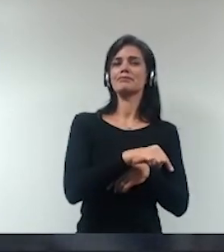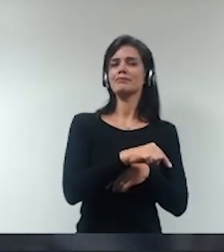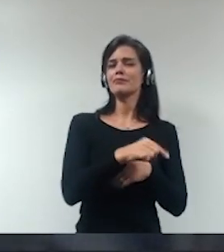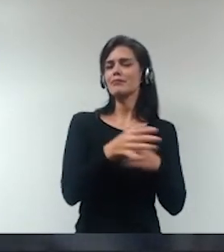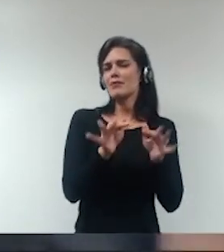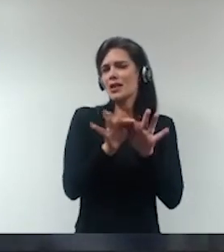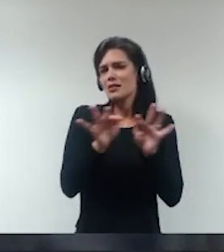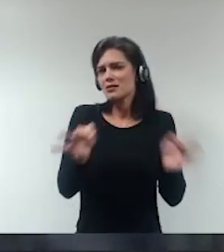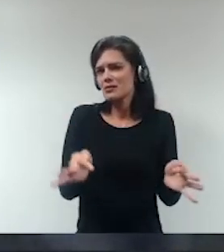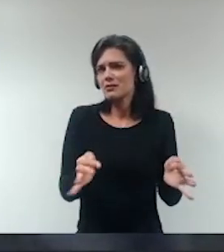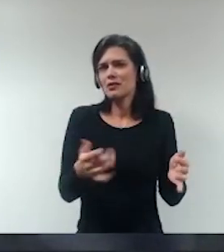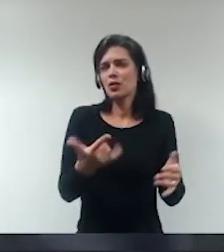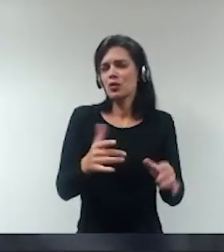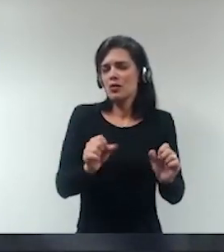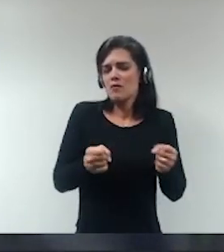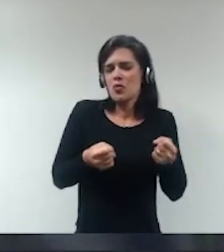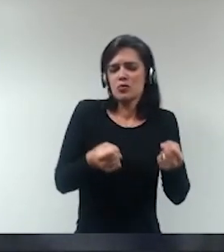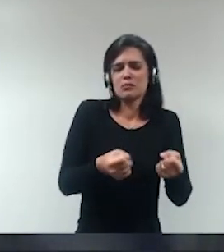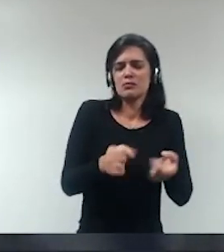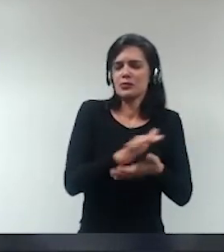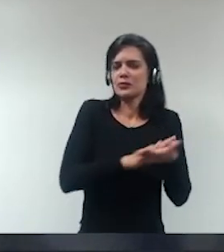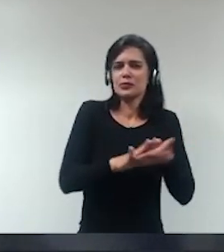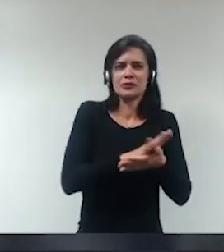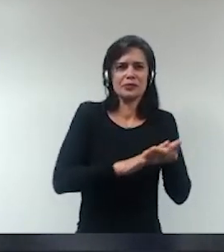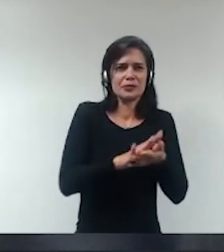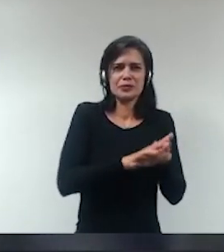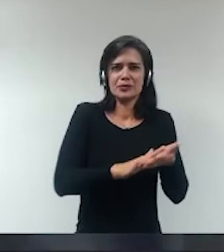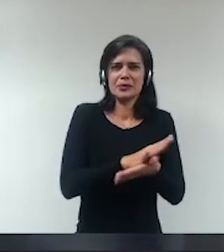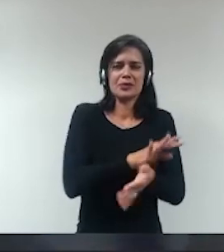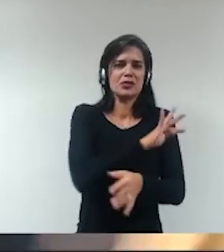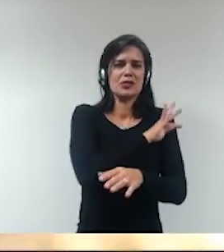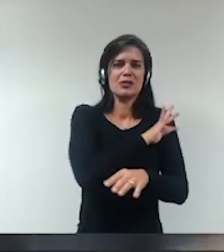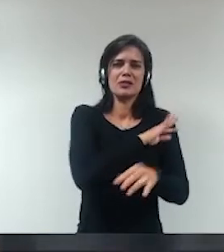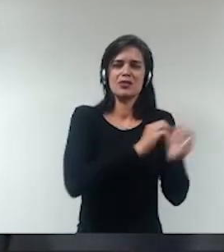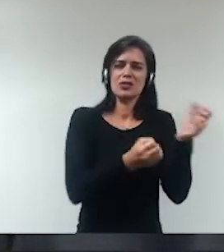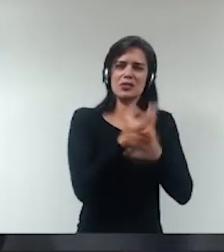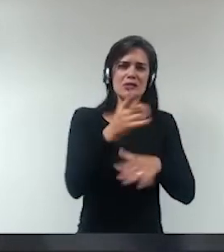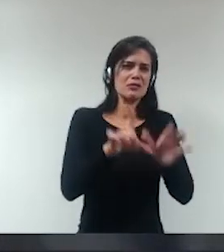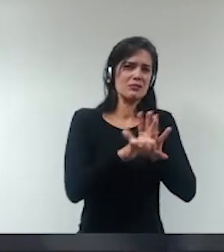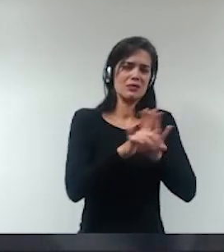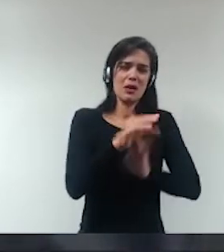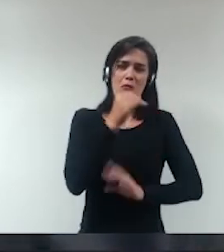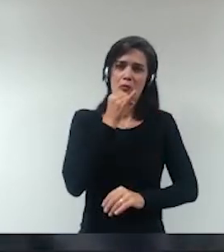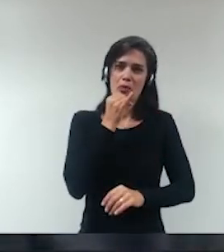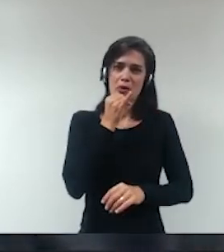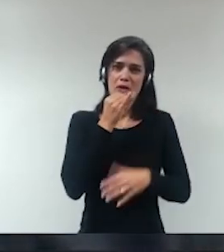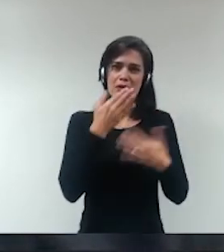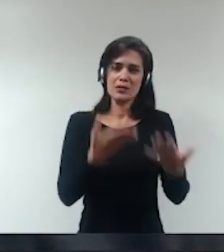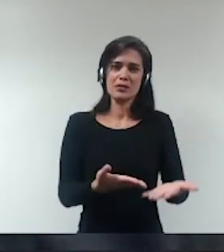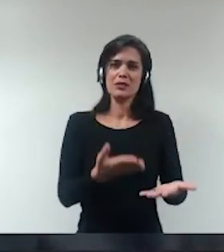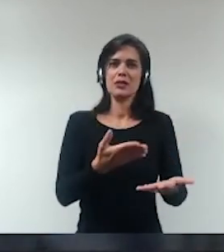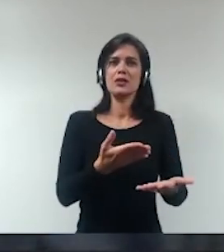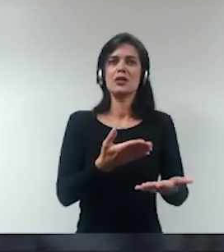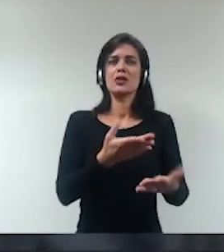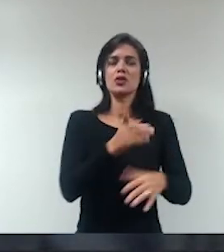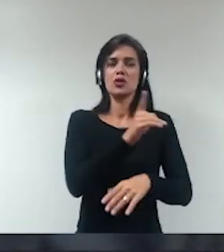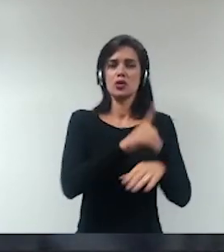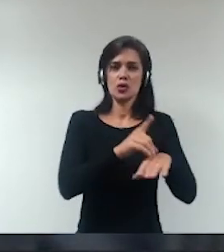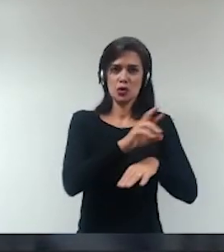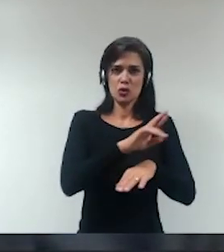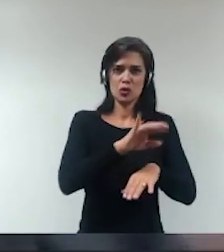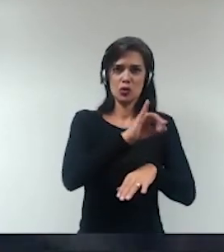um esforço maior de depuração de técnica legislativa aonde por exemplo o exemplo que falou o doutor João Carlos